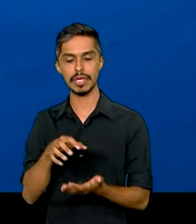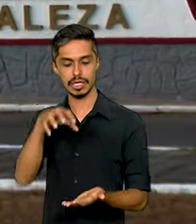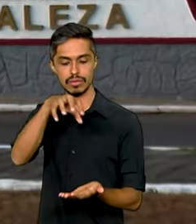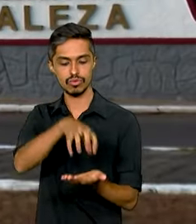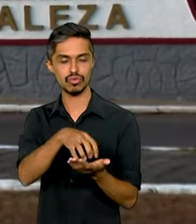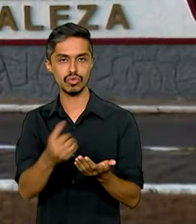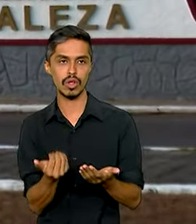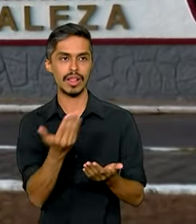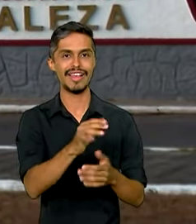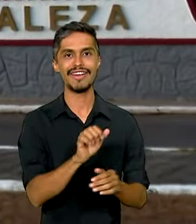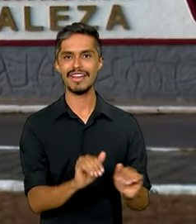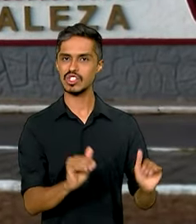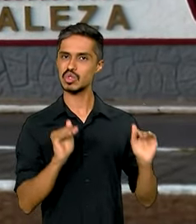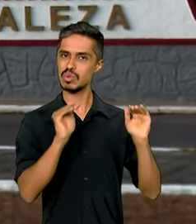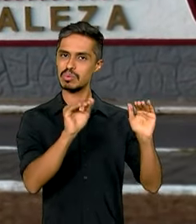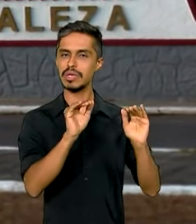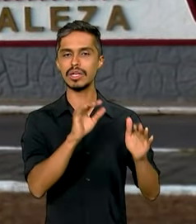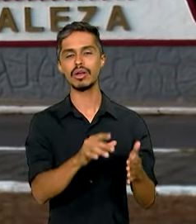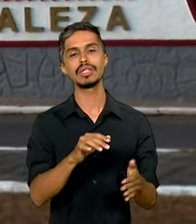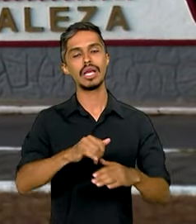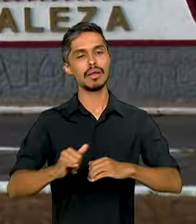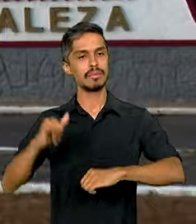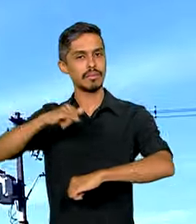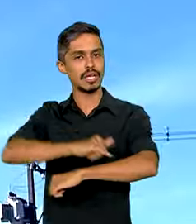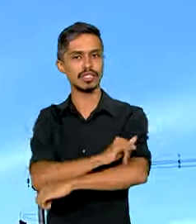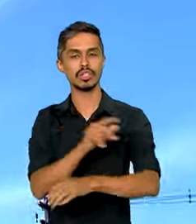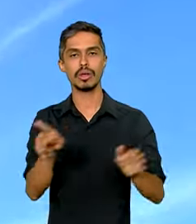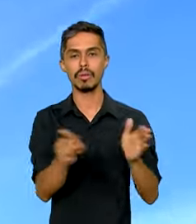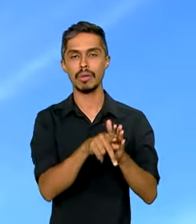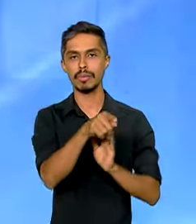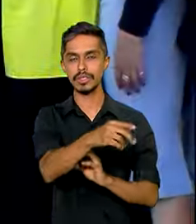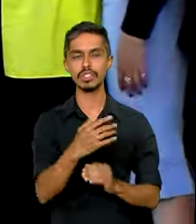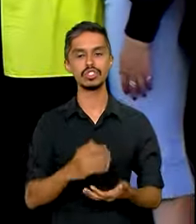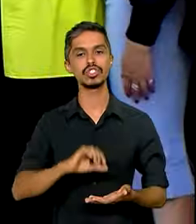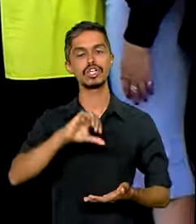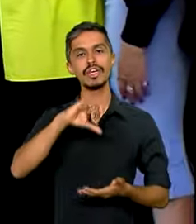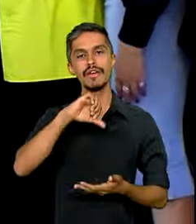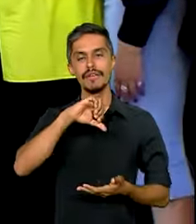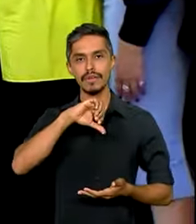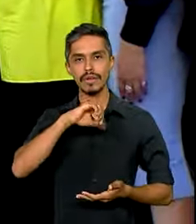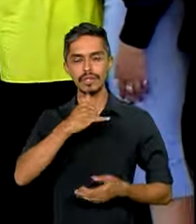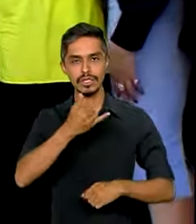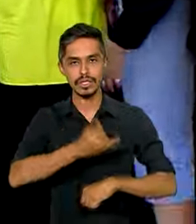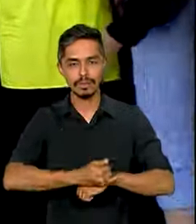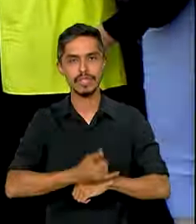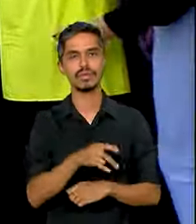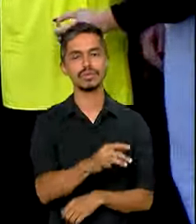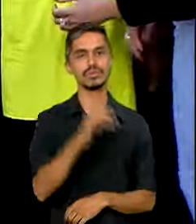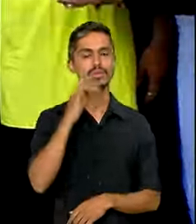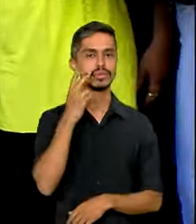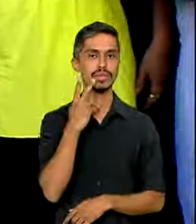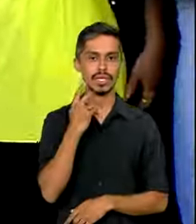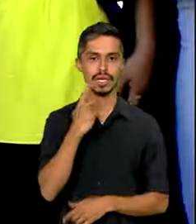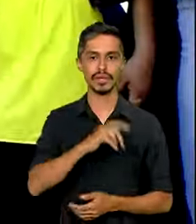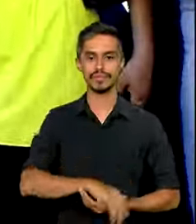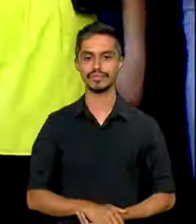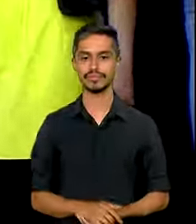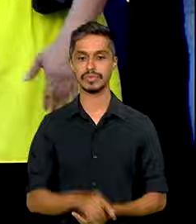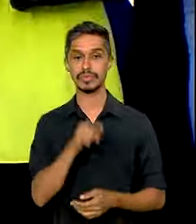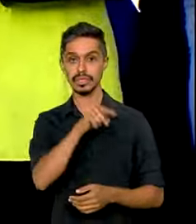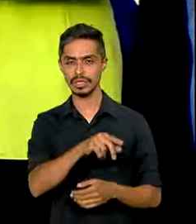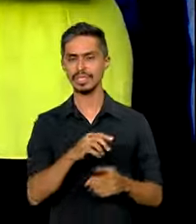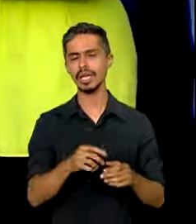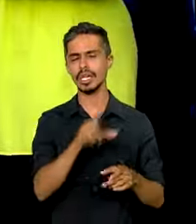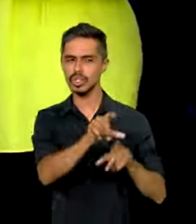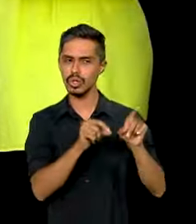avançada na base aérea de Fortaleza. E a escolha não foi por acaso. É do Ceará que saem, em